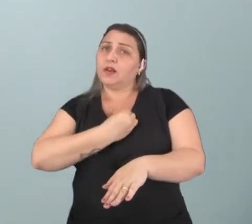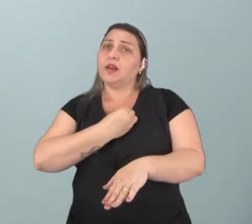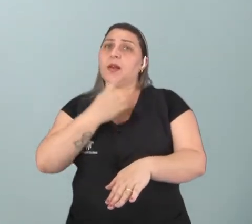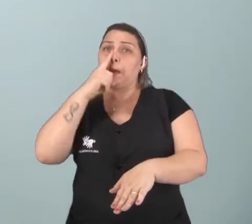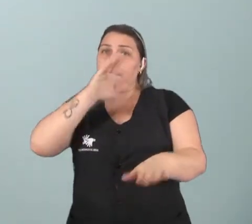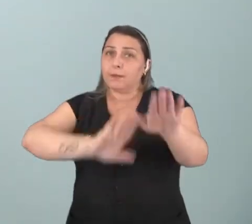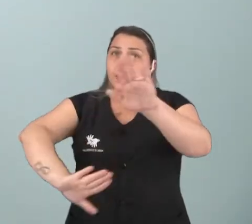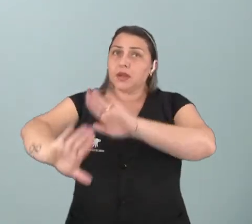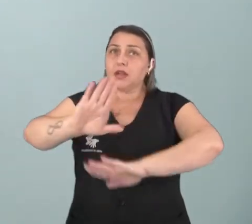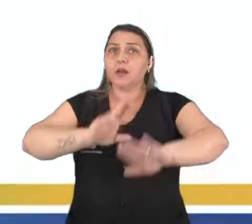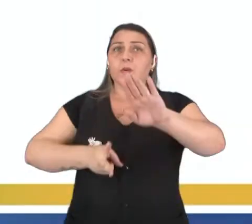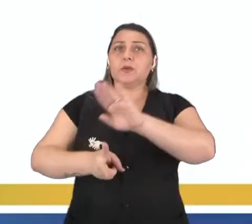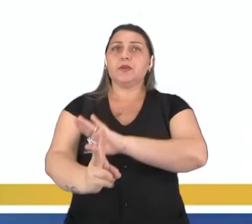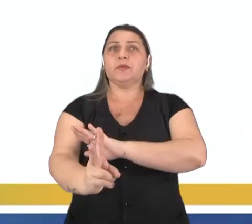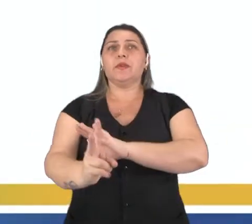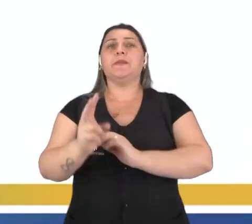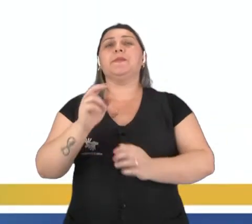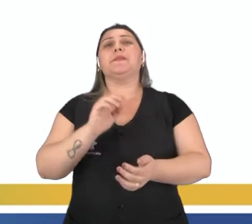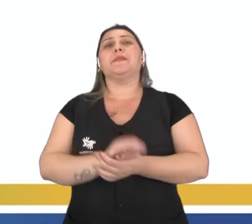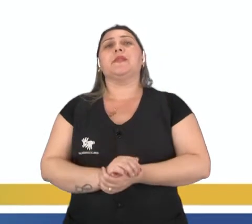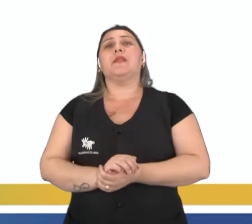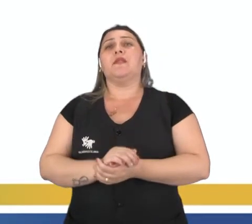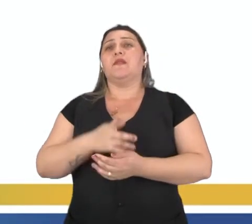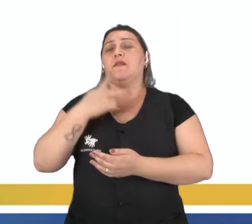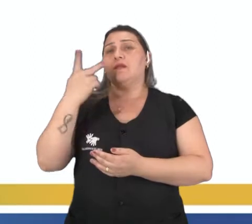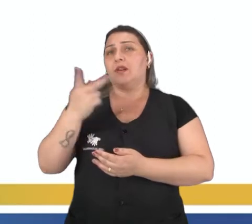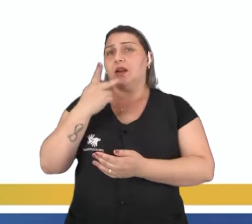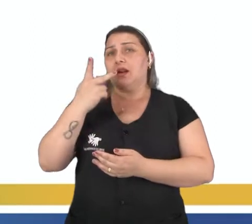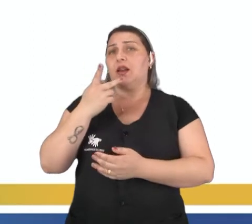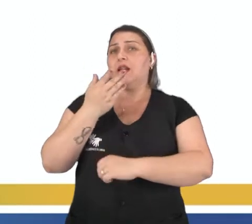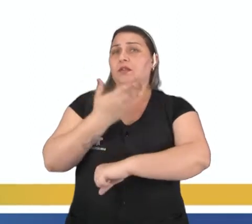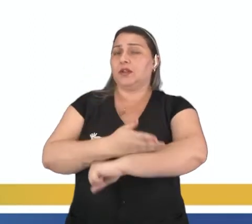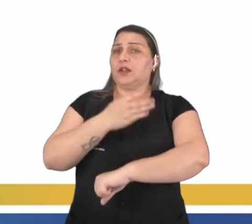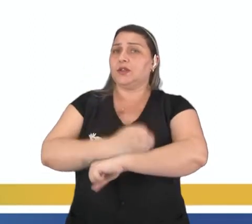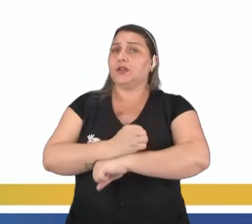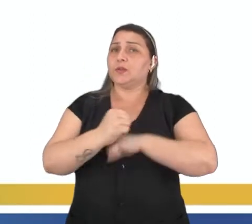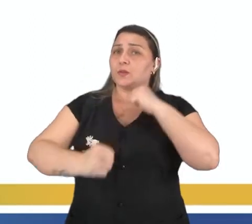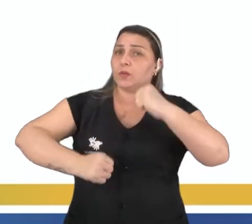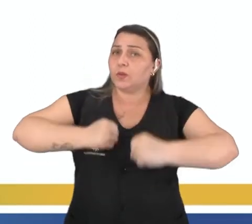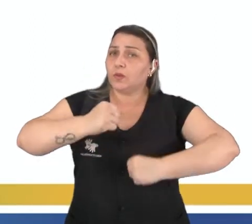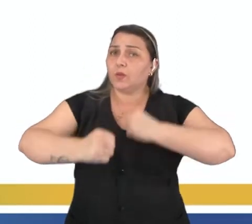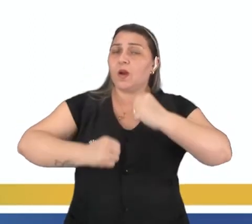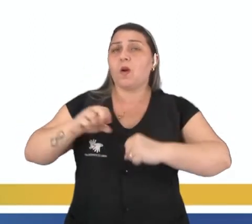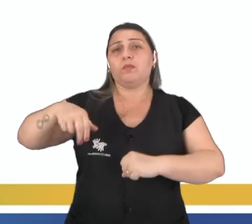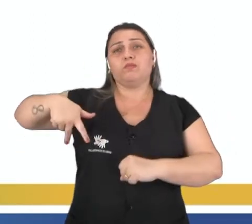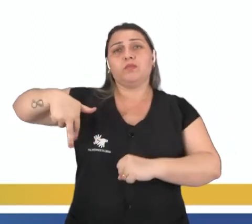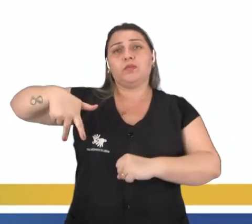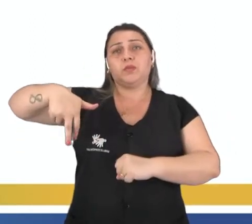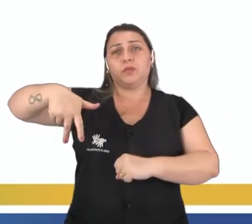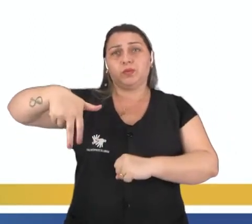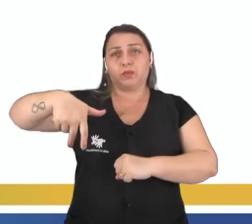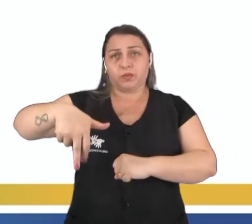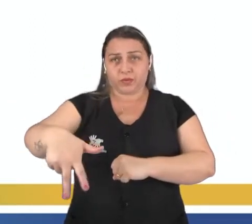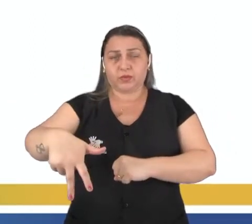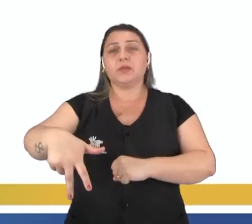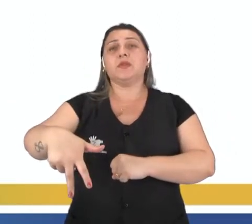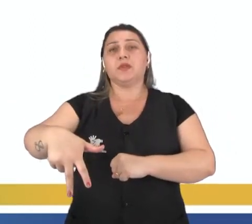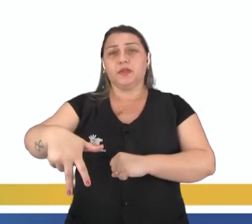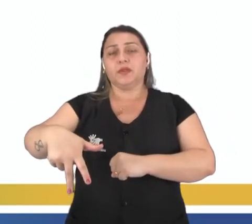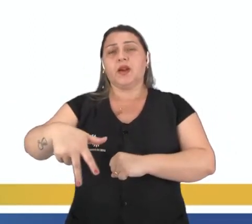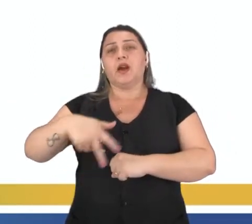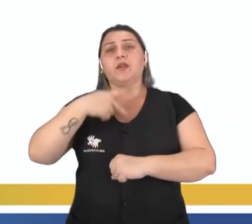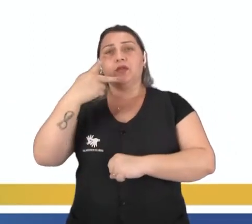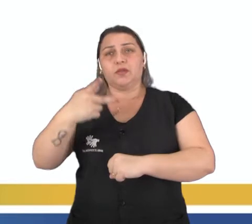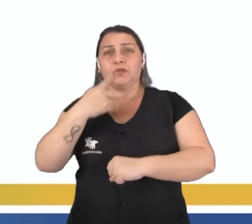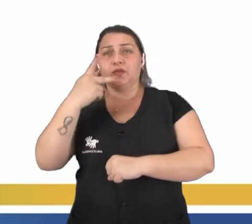risco, né? Continuando. A gente vai falar um pouquinho sobre o teste de correr ou andar de Cooper, né? Vamos